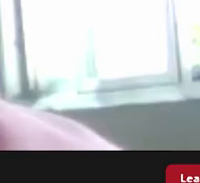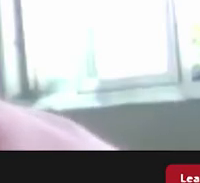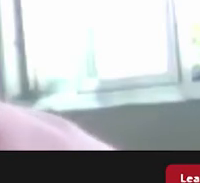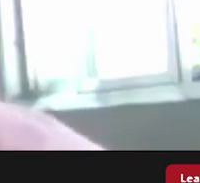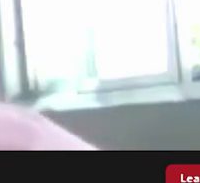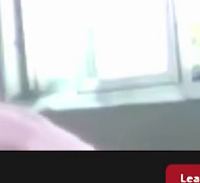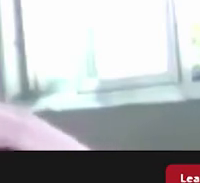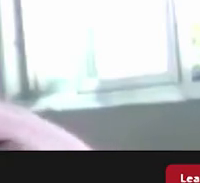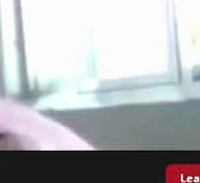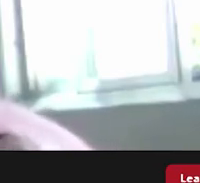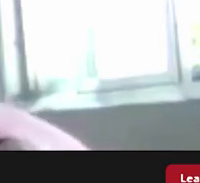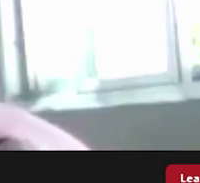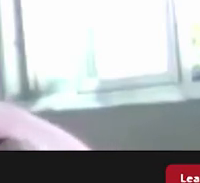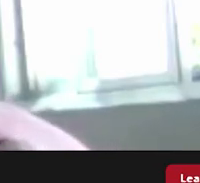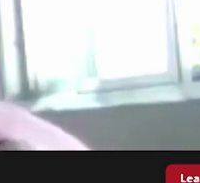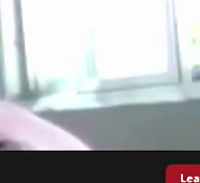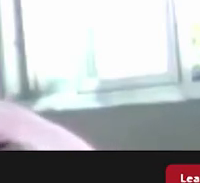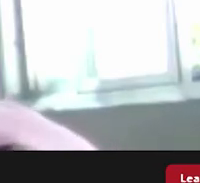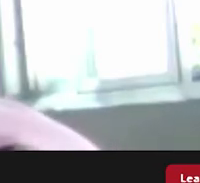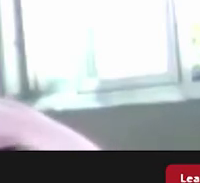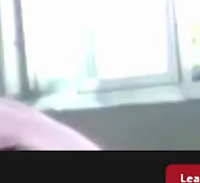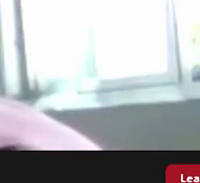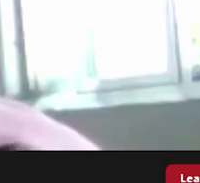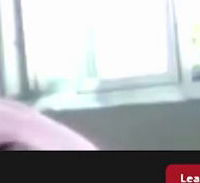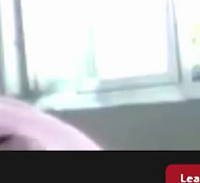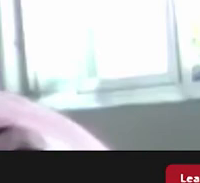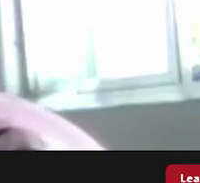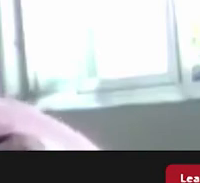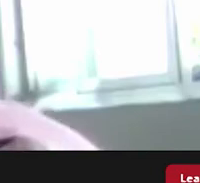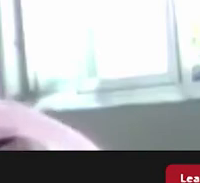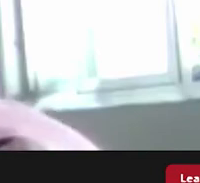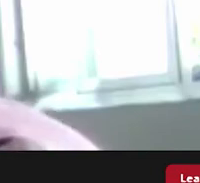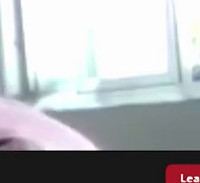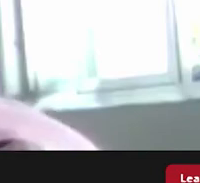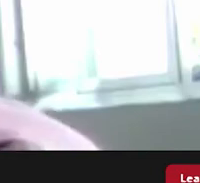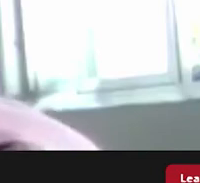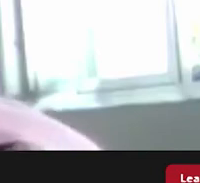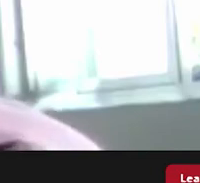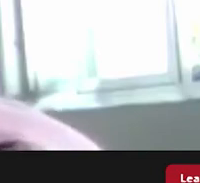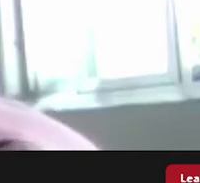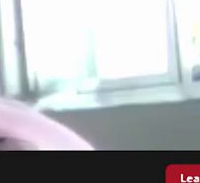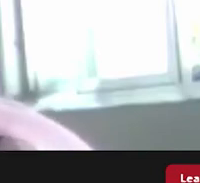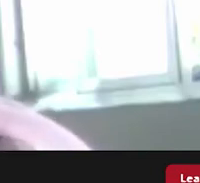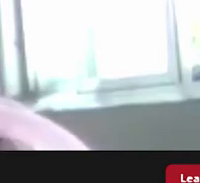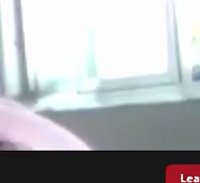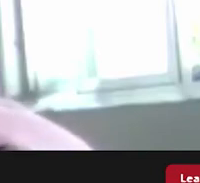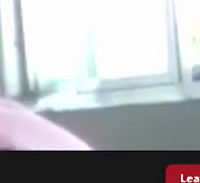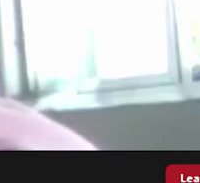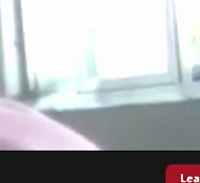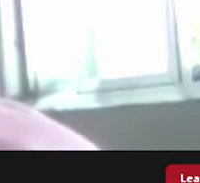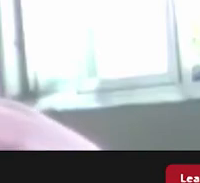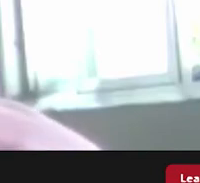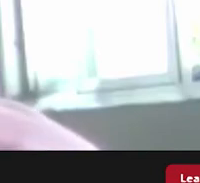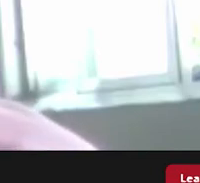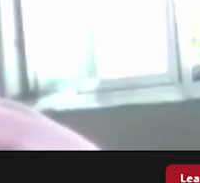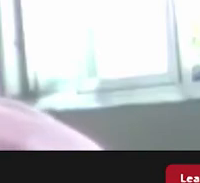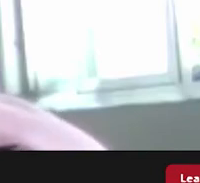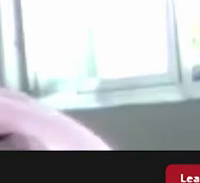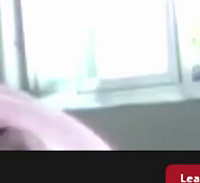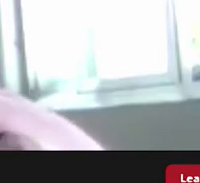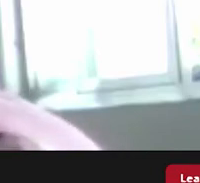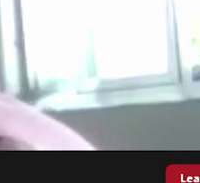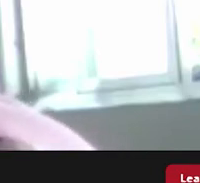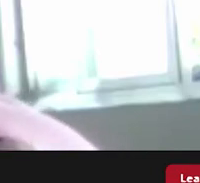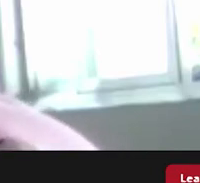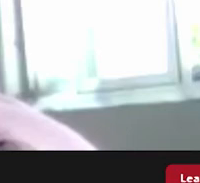uma forma ampliada o Rio de Janeiro é uma cidade com enorme diversidade cultural e o estado do Rio também